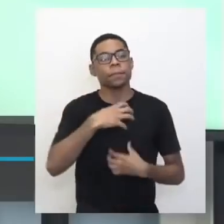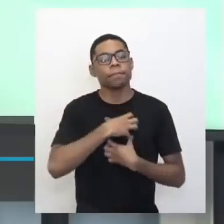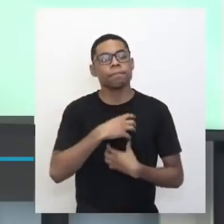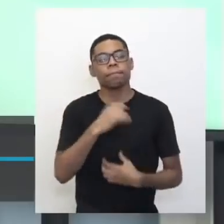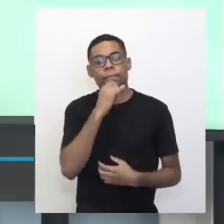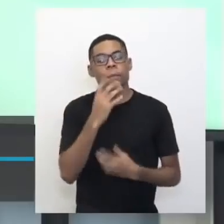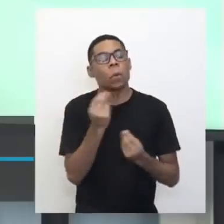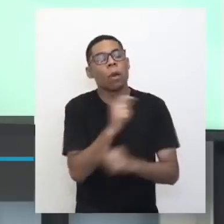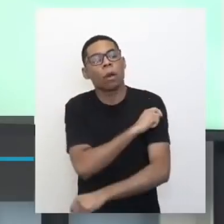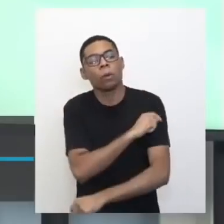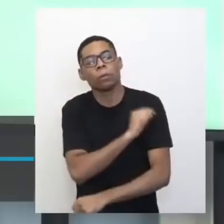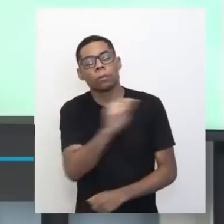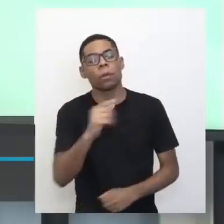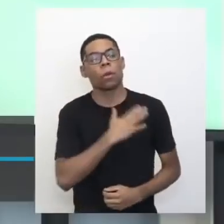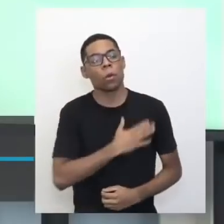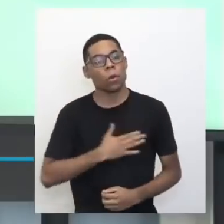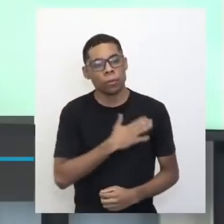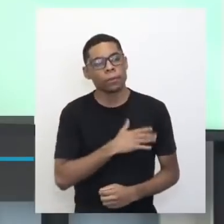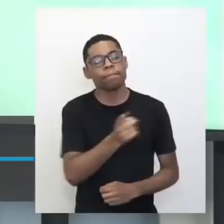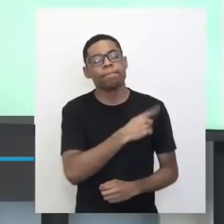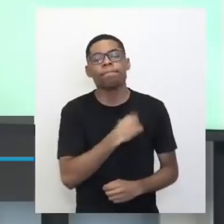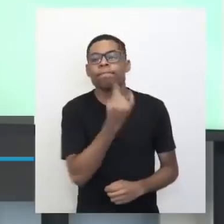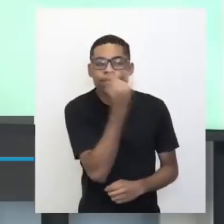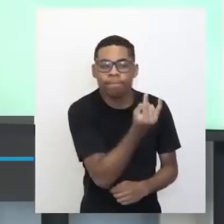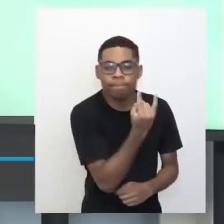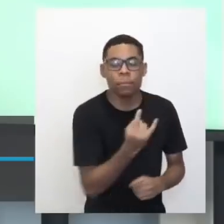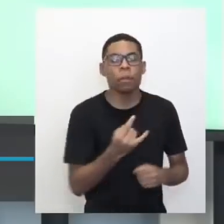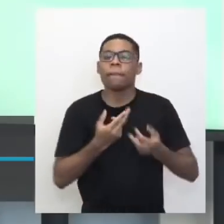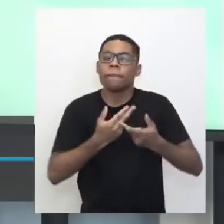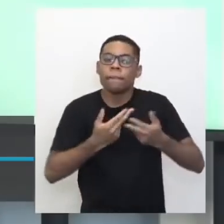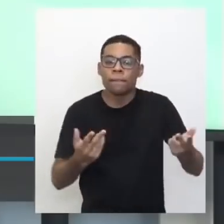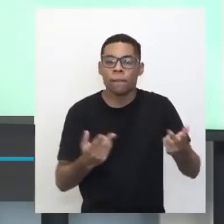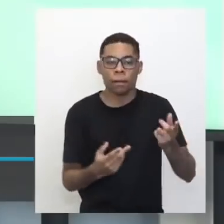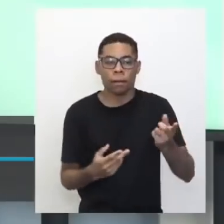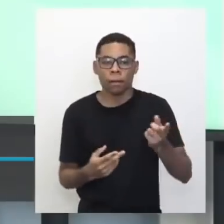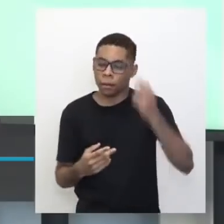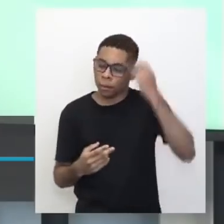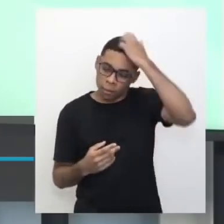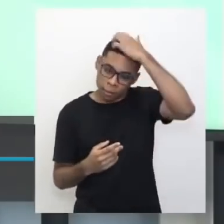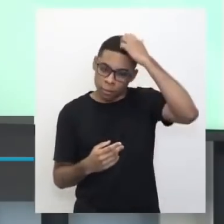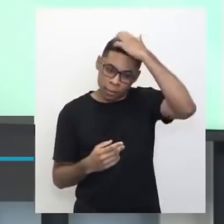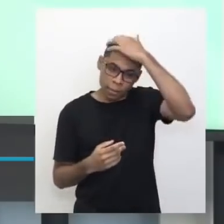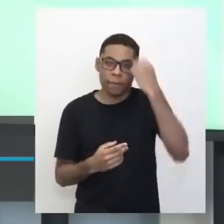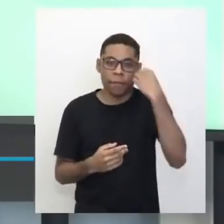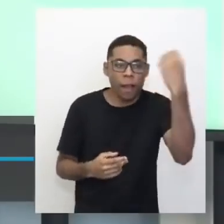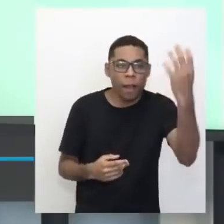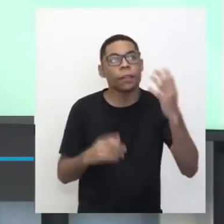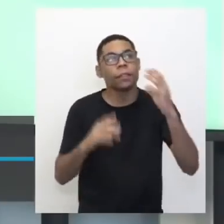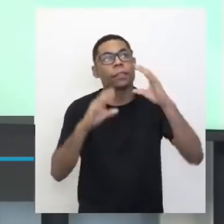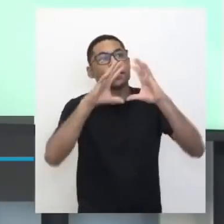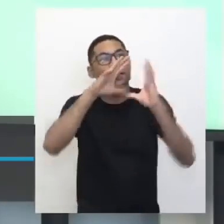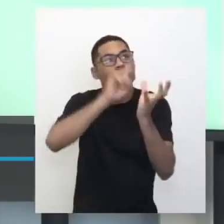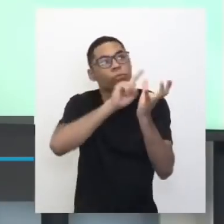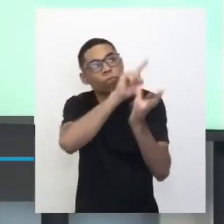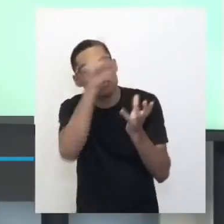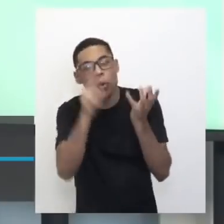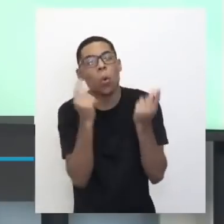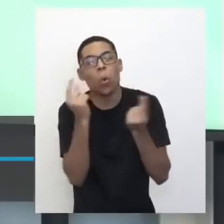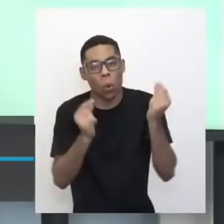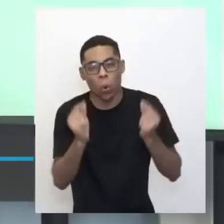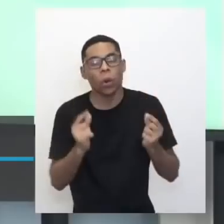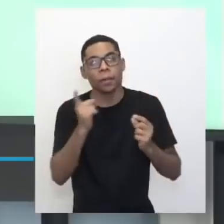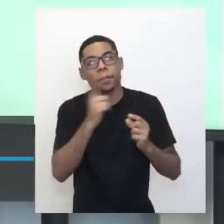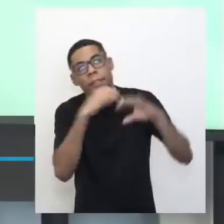aluno que gosta, que tem muito gosto pela astronomia, por essas coisas de viagens espaciais, dessas tecnologias,